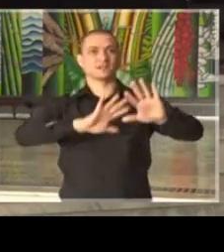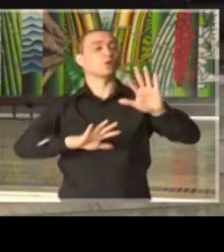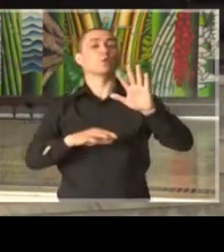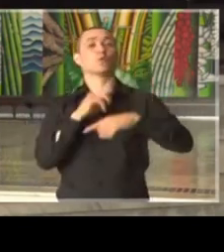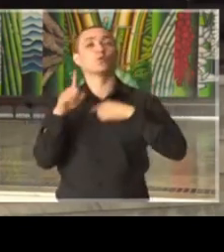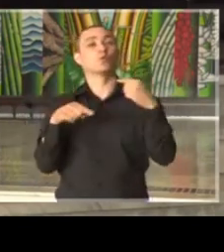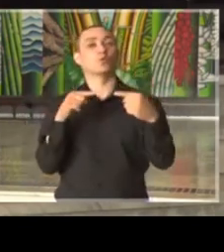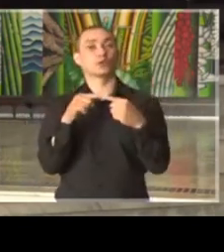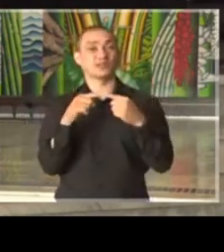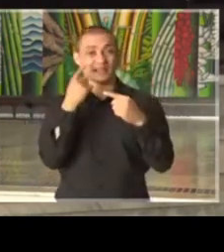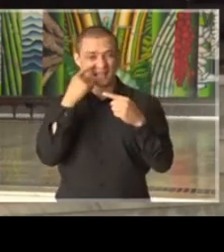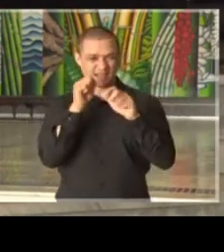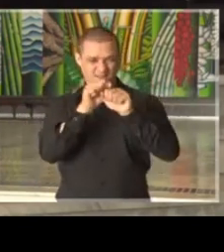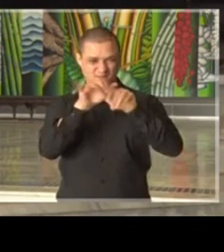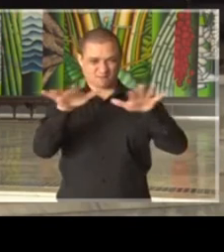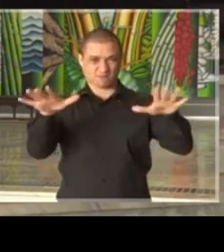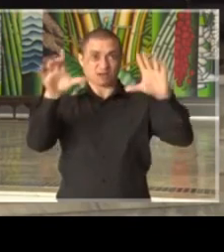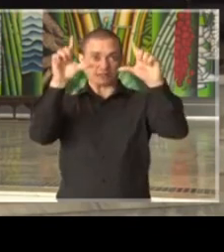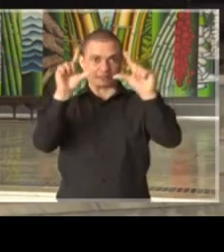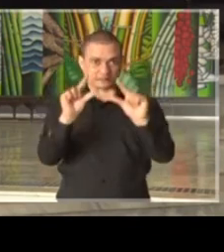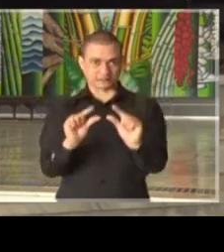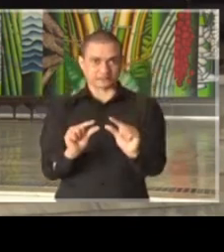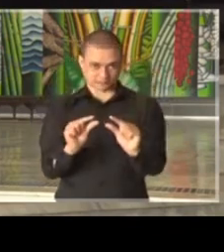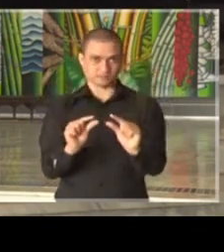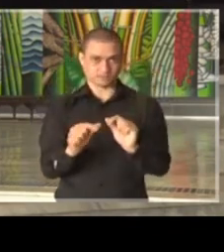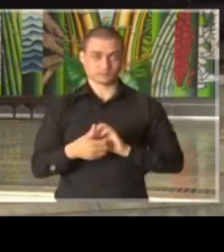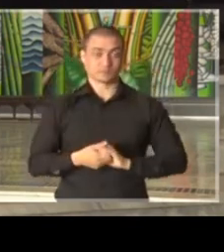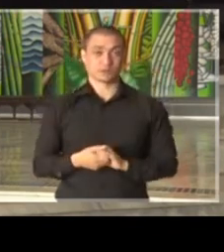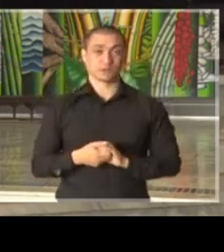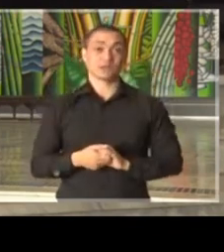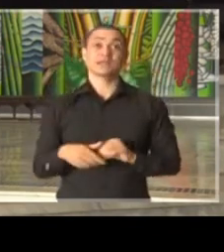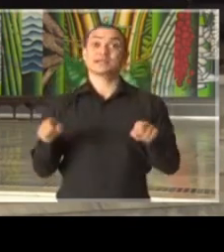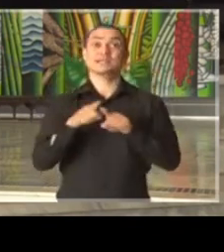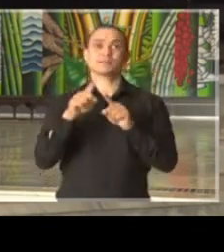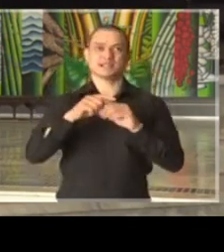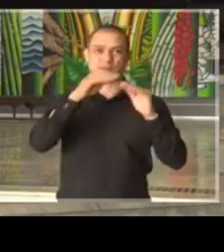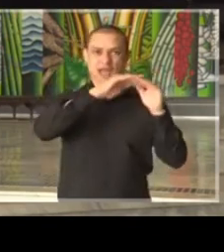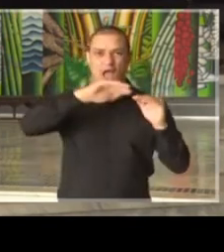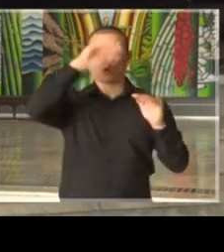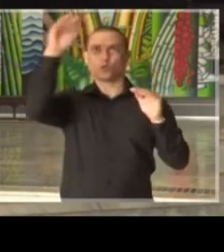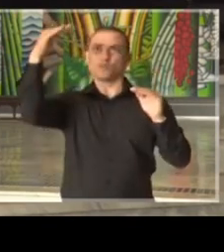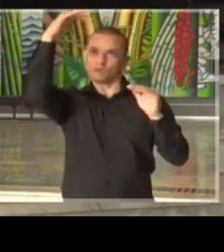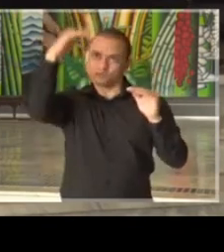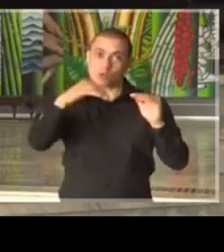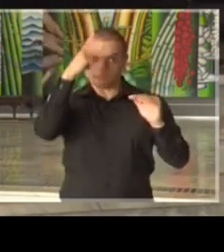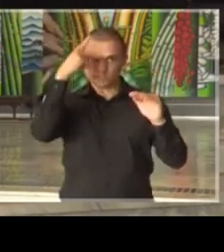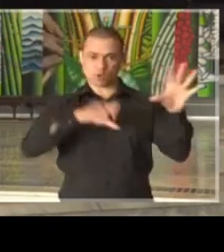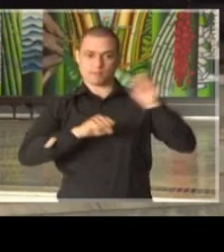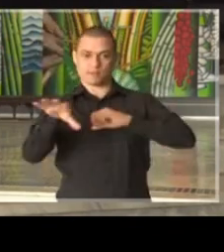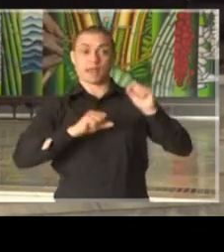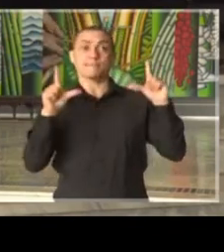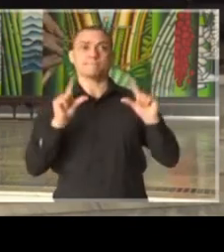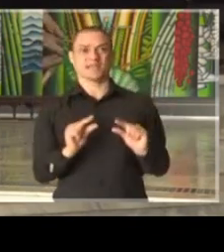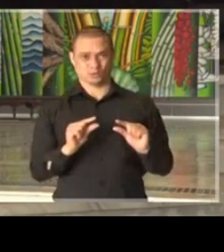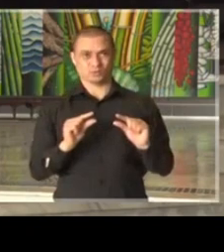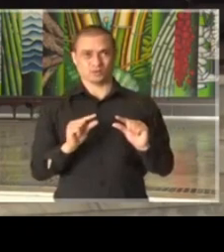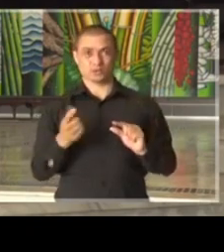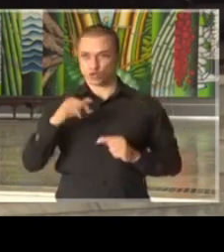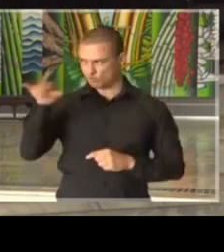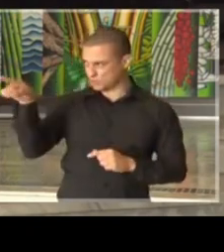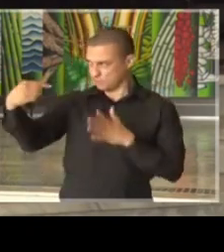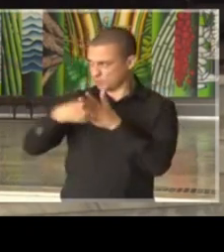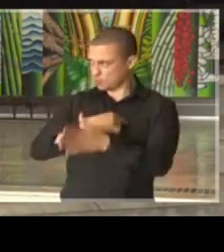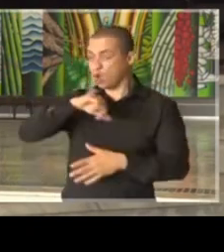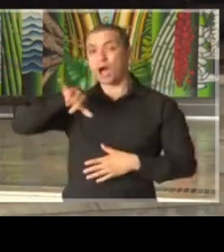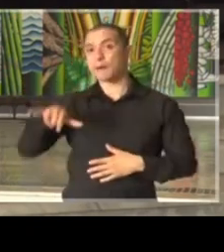abaixar o pico e diminuir o número de infectados. Aproveitando a sua pergunta,